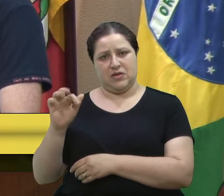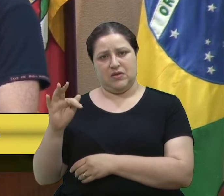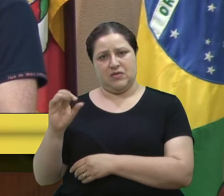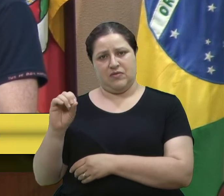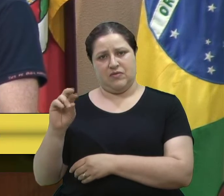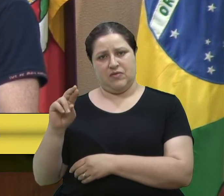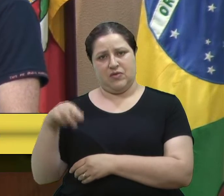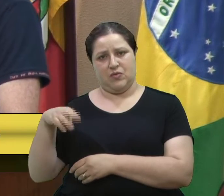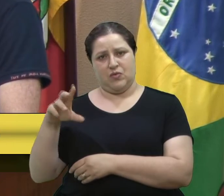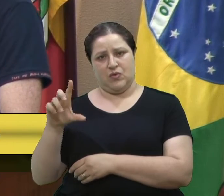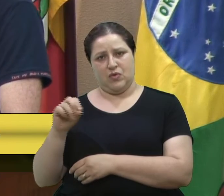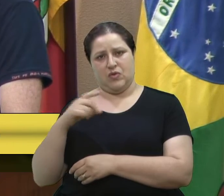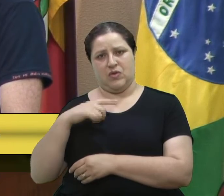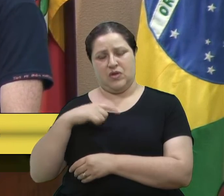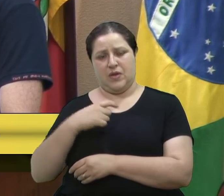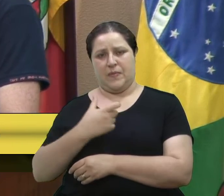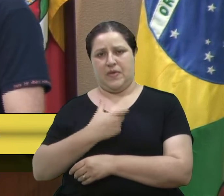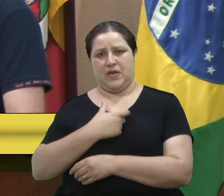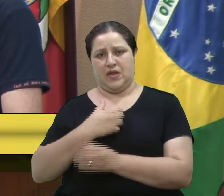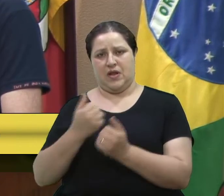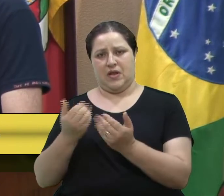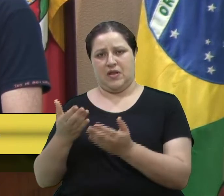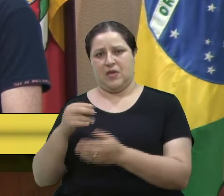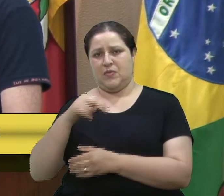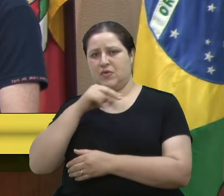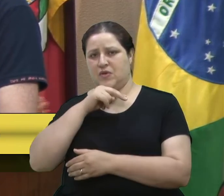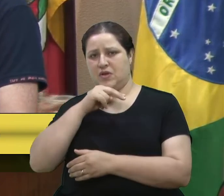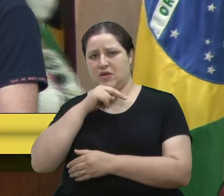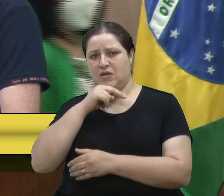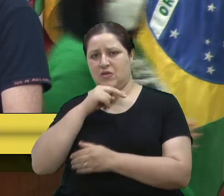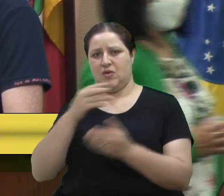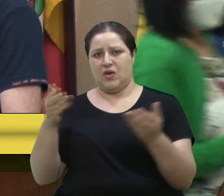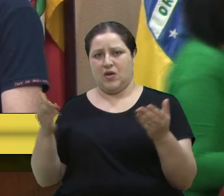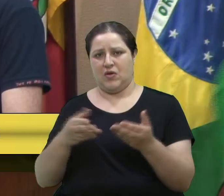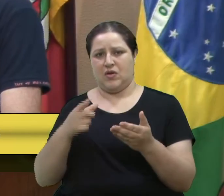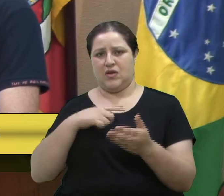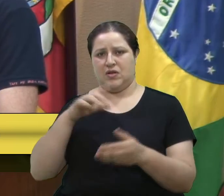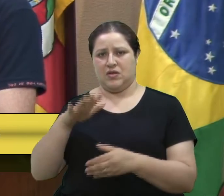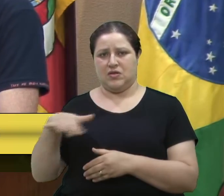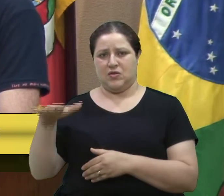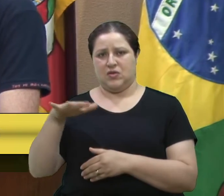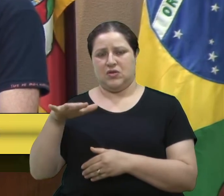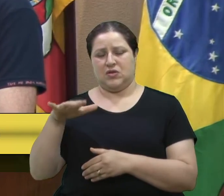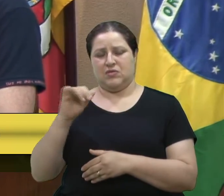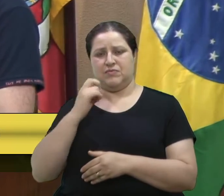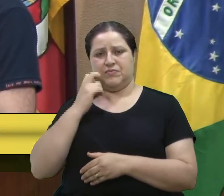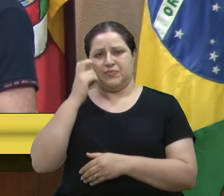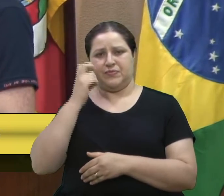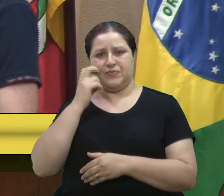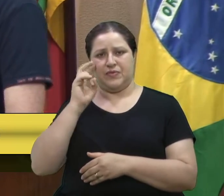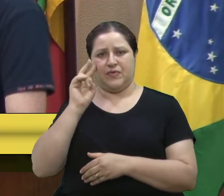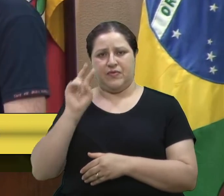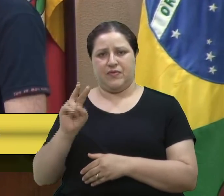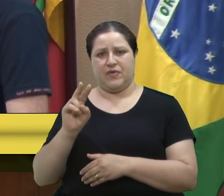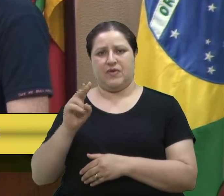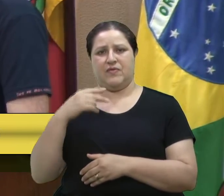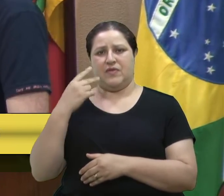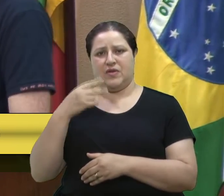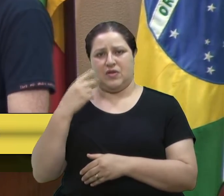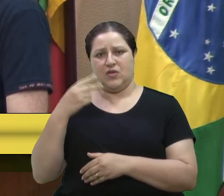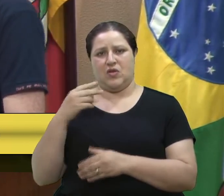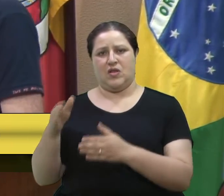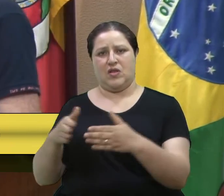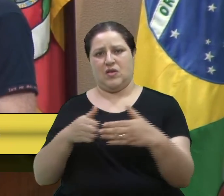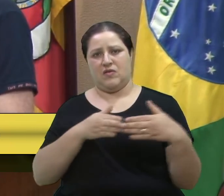uma vergonha que o Estado fez passar, né? palavra, E agora a gente está nessa situação constrangedora de ver um vereador defender uma